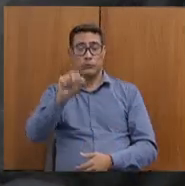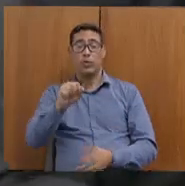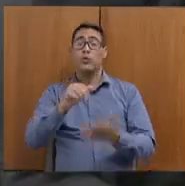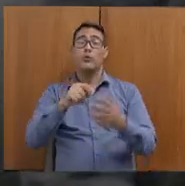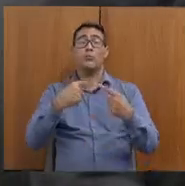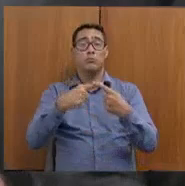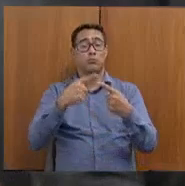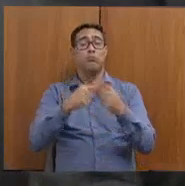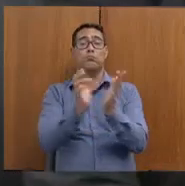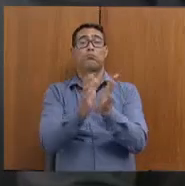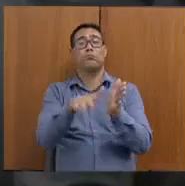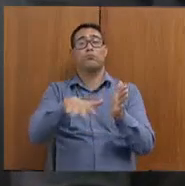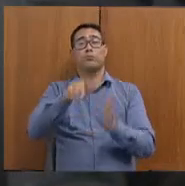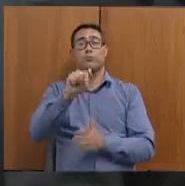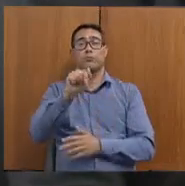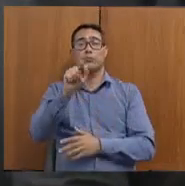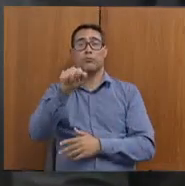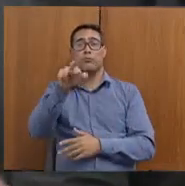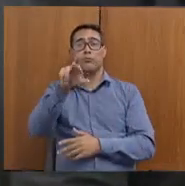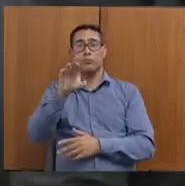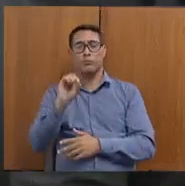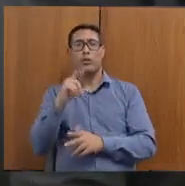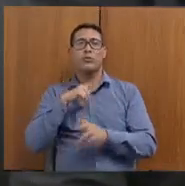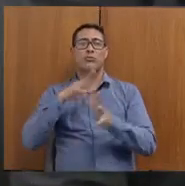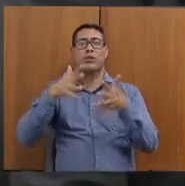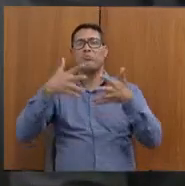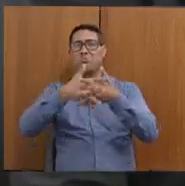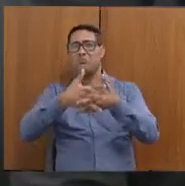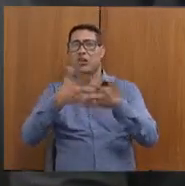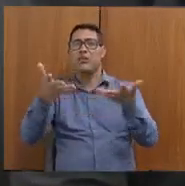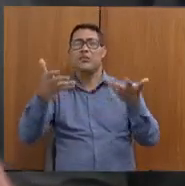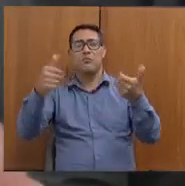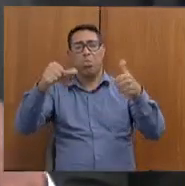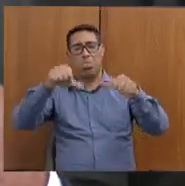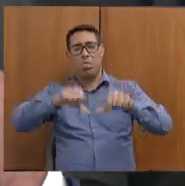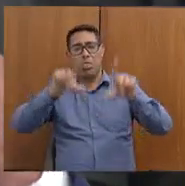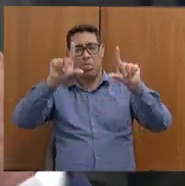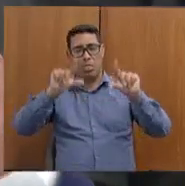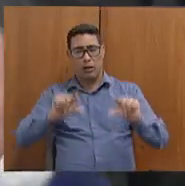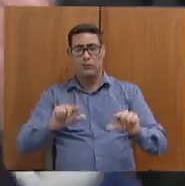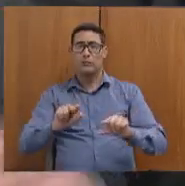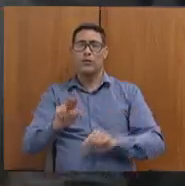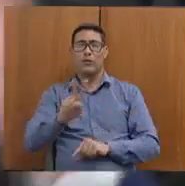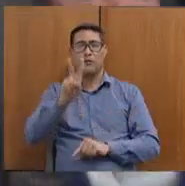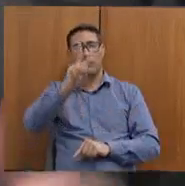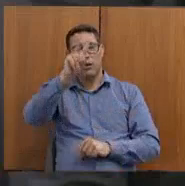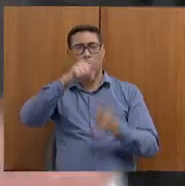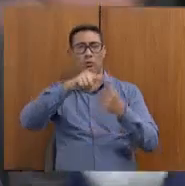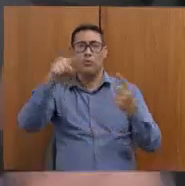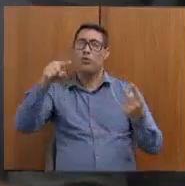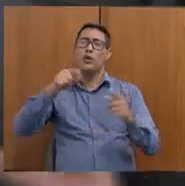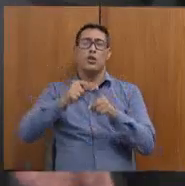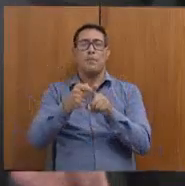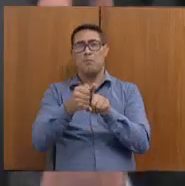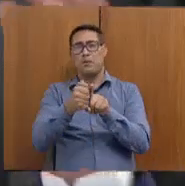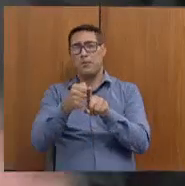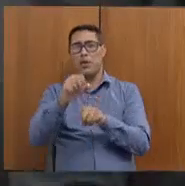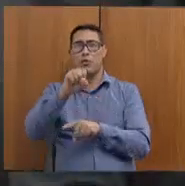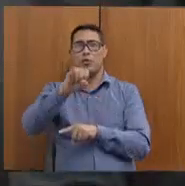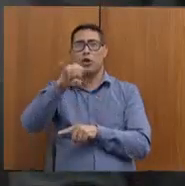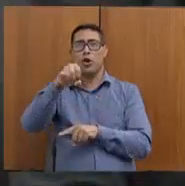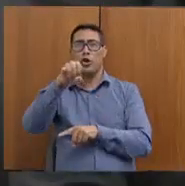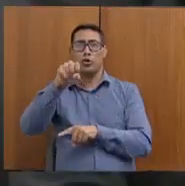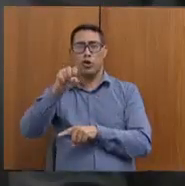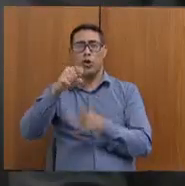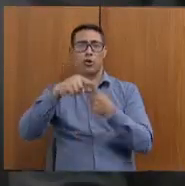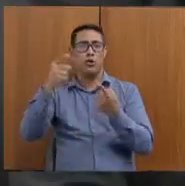tem sido denegrito, está decaindo, valores que nós tínhamos de milho, de soja, de boi, de tudo, caíram